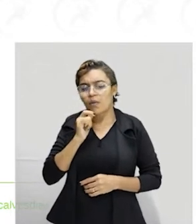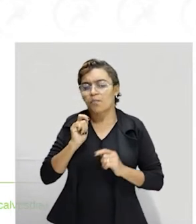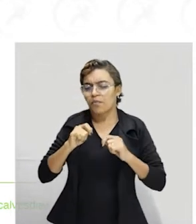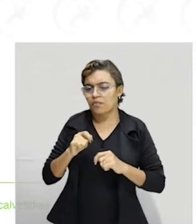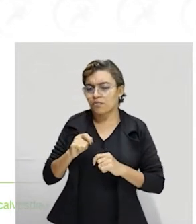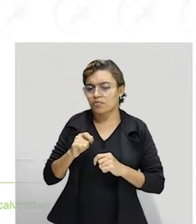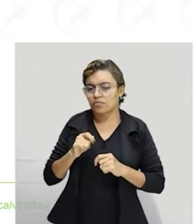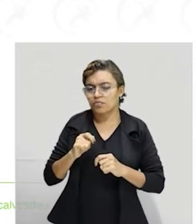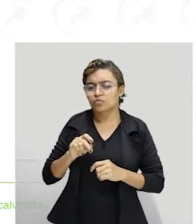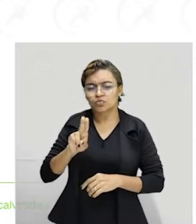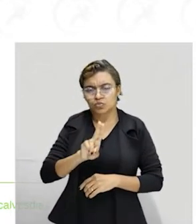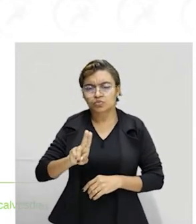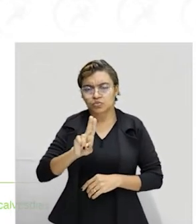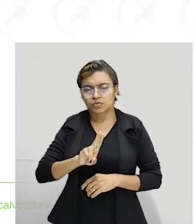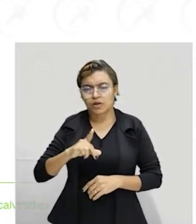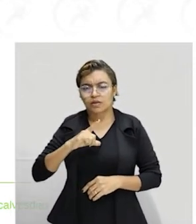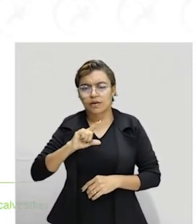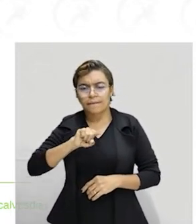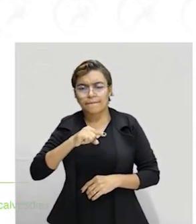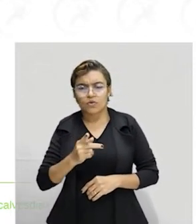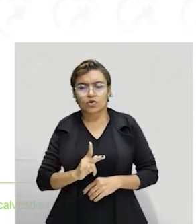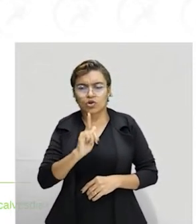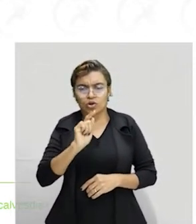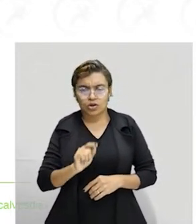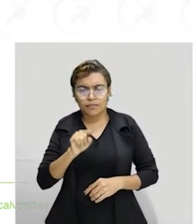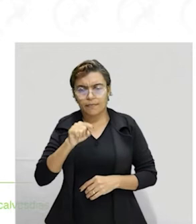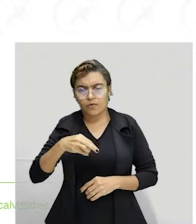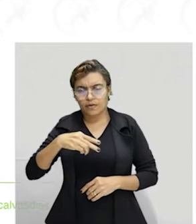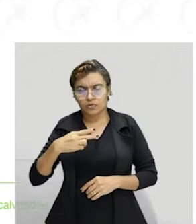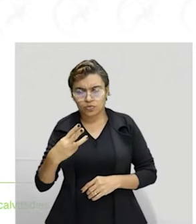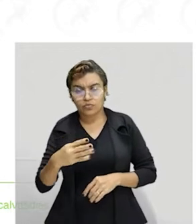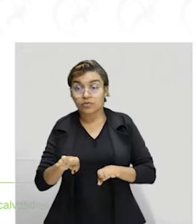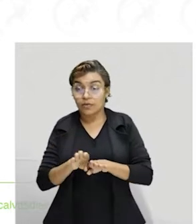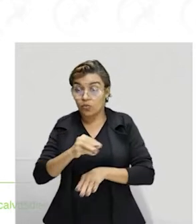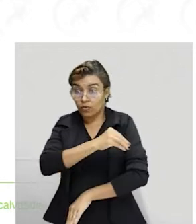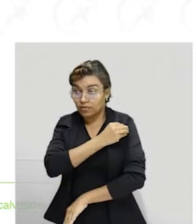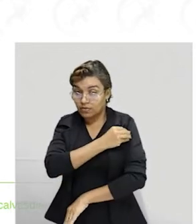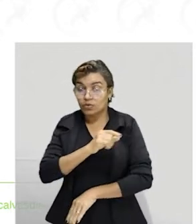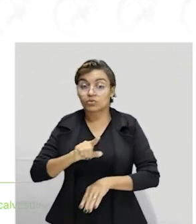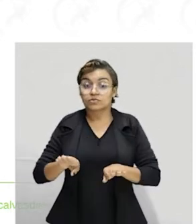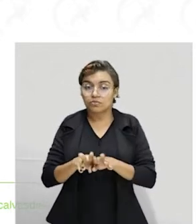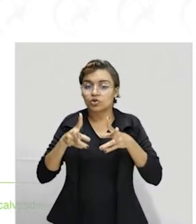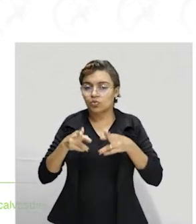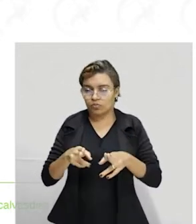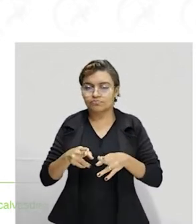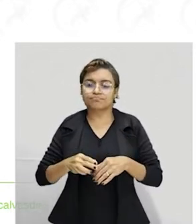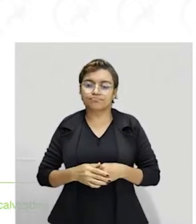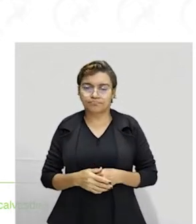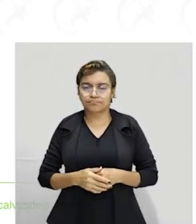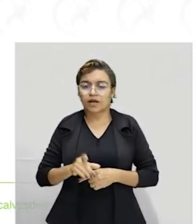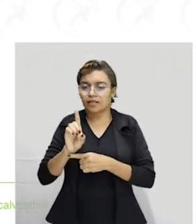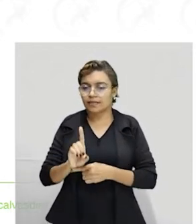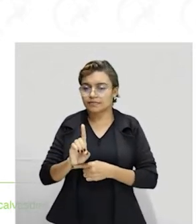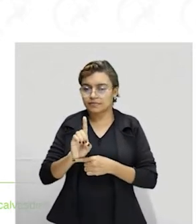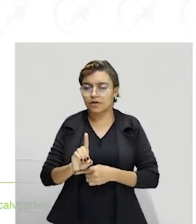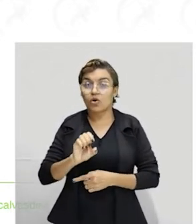possui a densidade de mil quilogramas por metro cúbico e o etanol, o álcool, sob as mesmas condições, possui